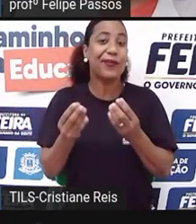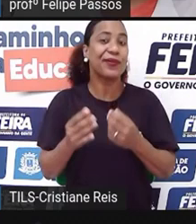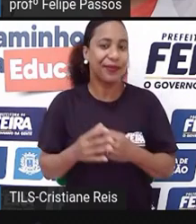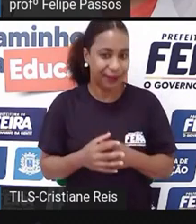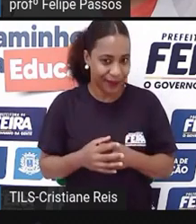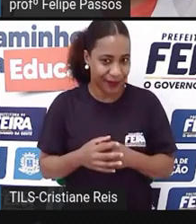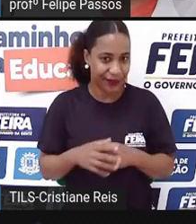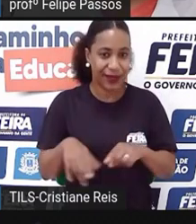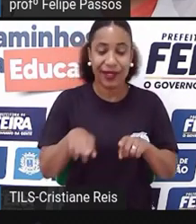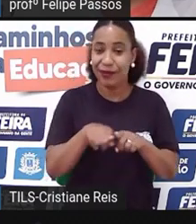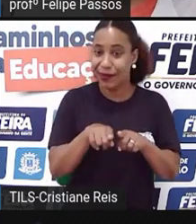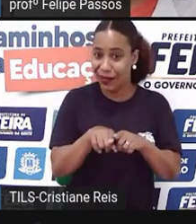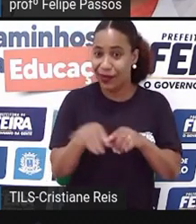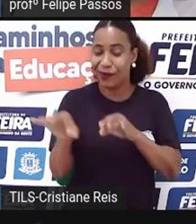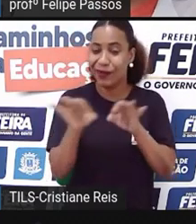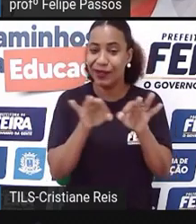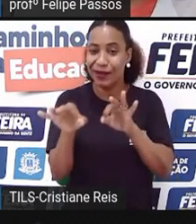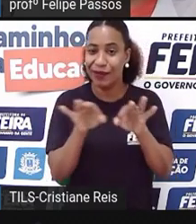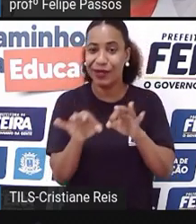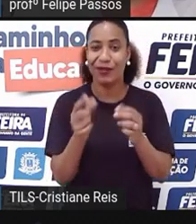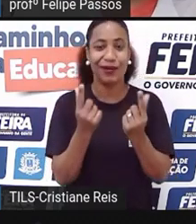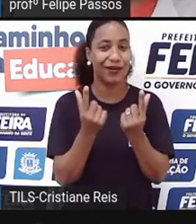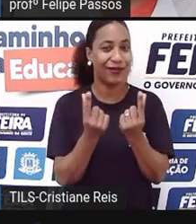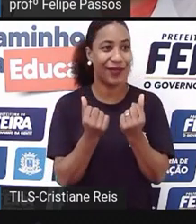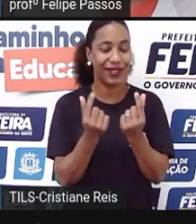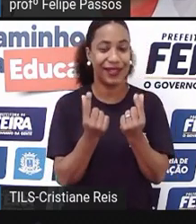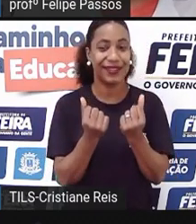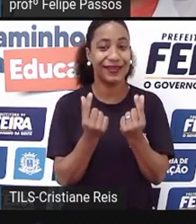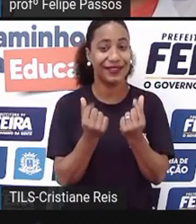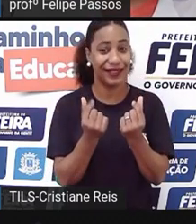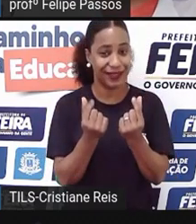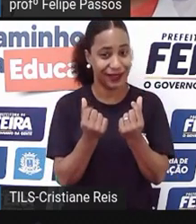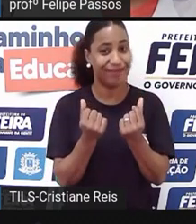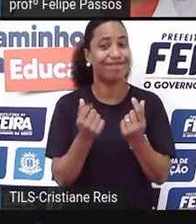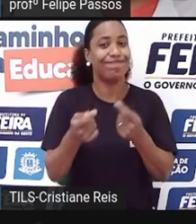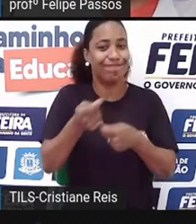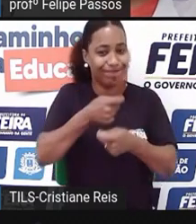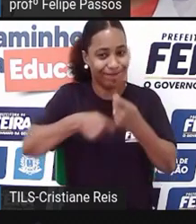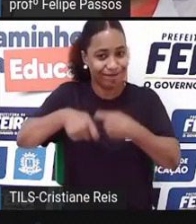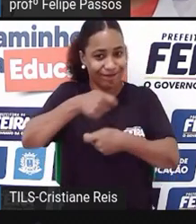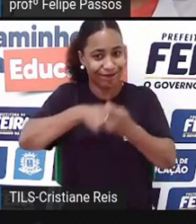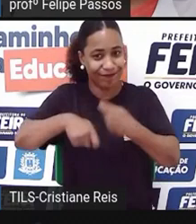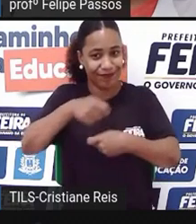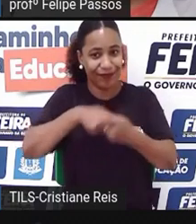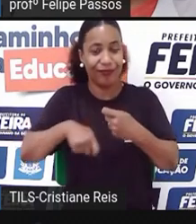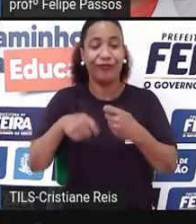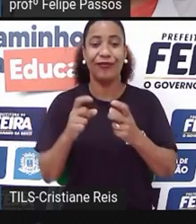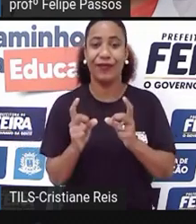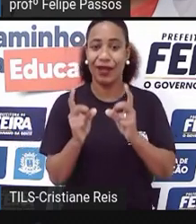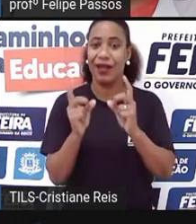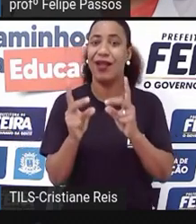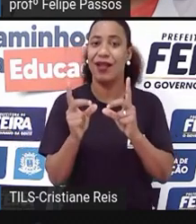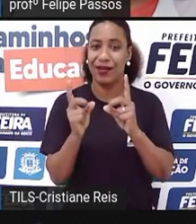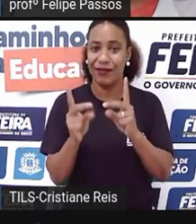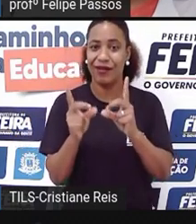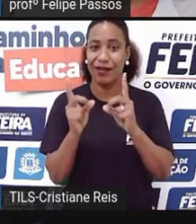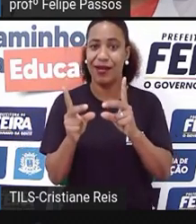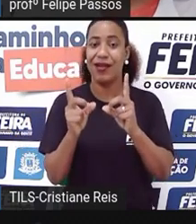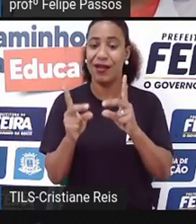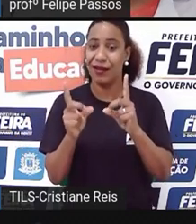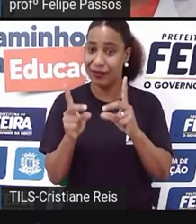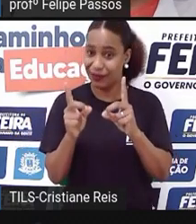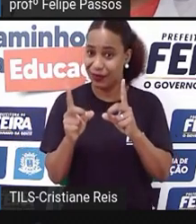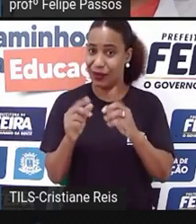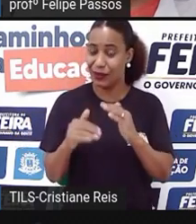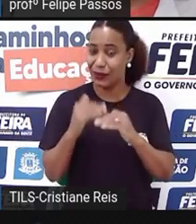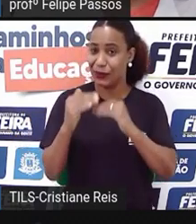planejamento financeiro para que, geralmente, no início, as vendas vão ficar, vão começar a